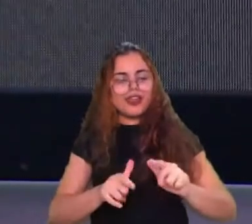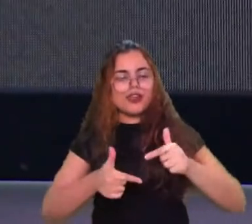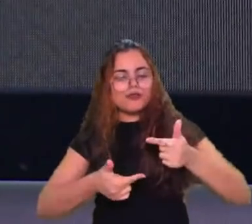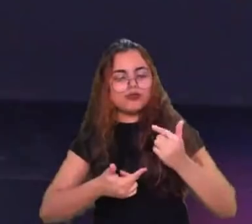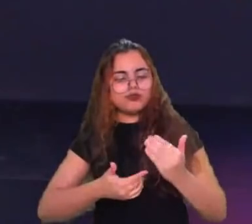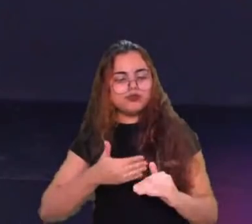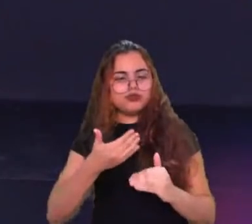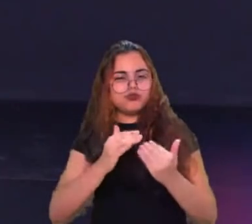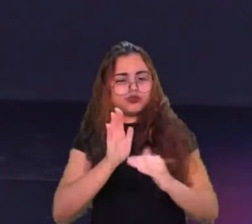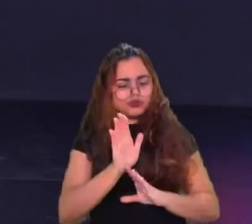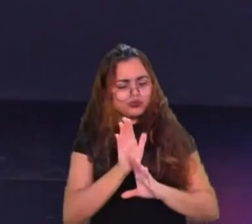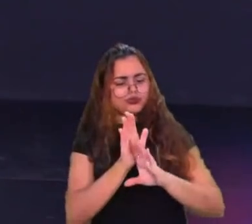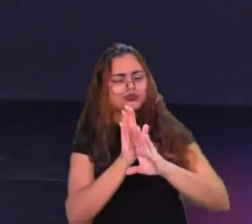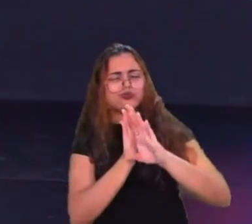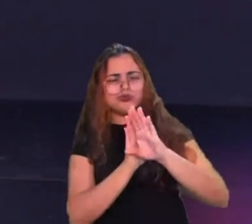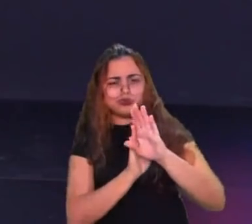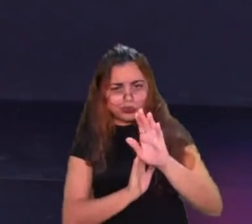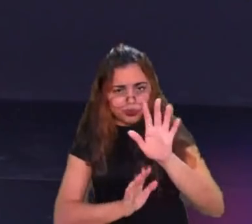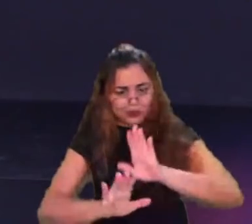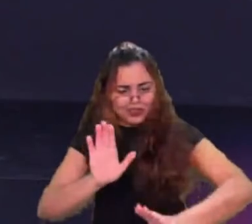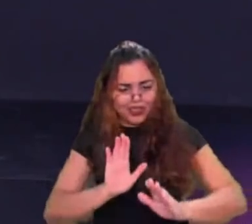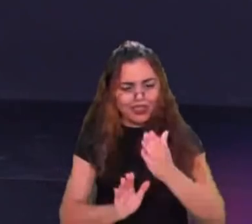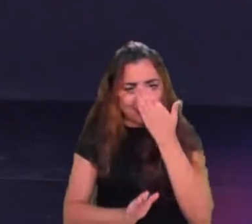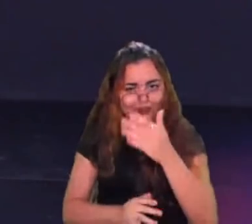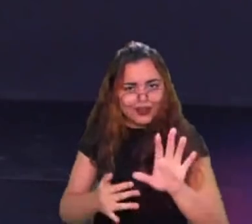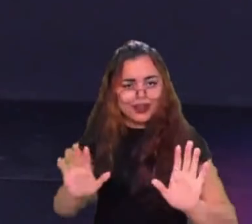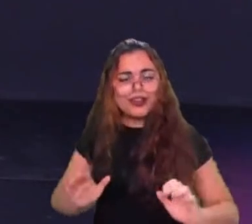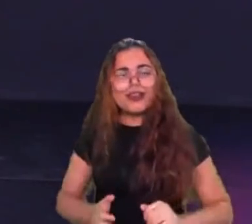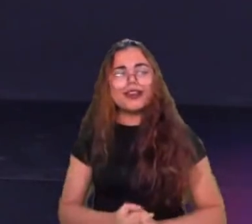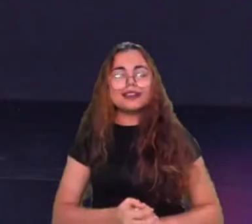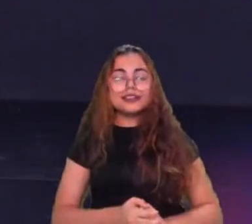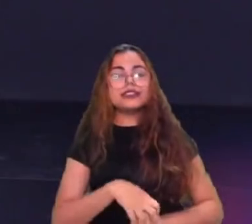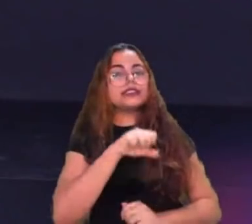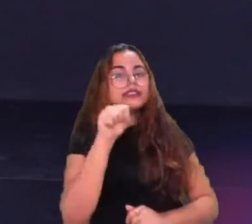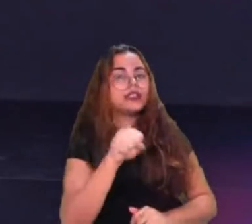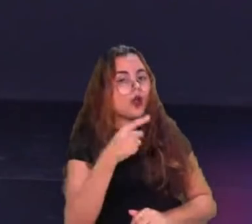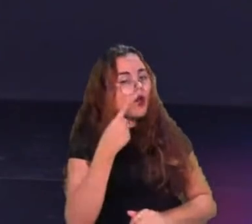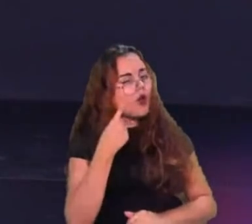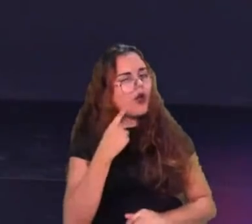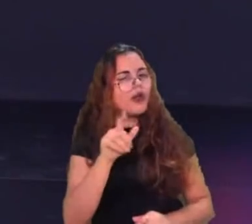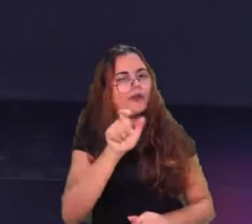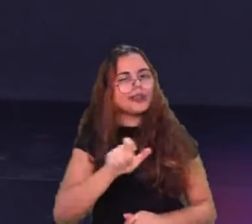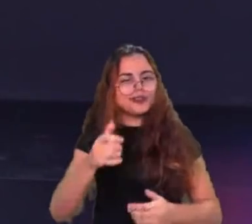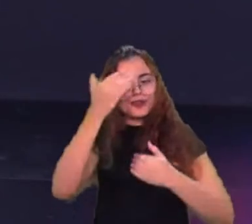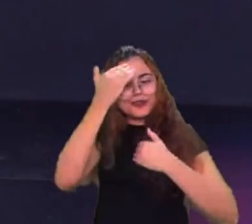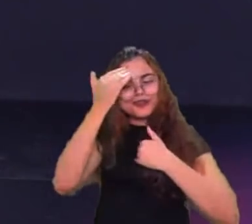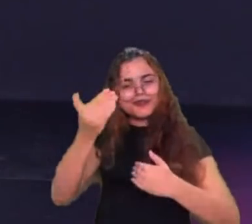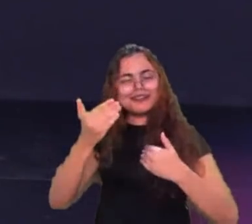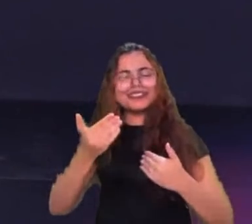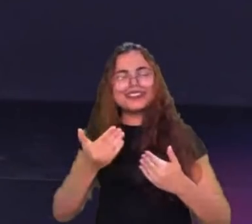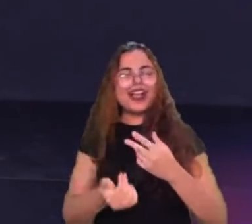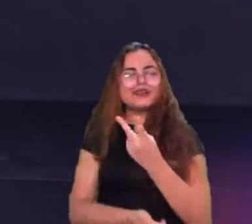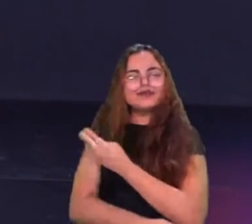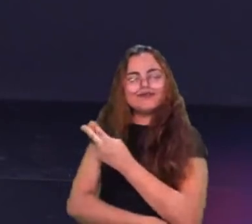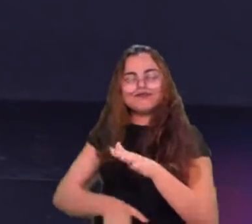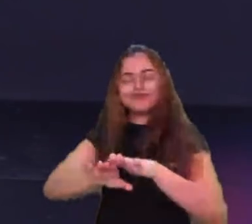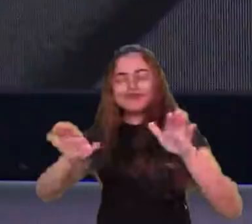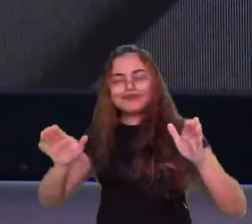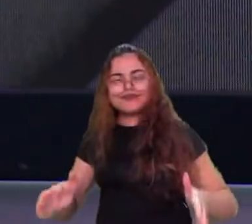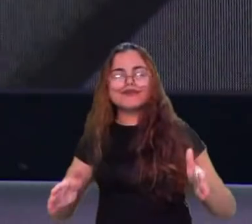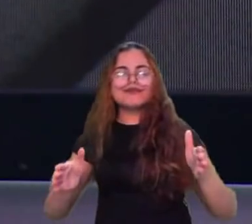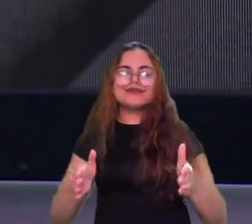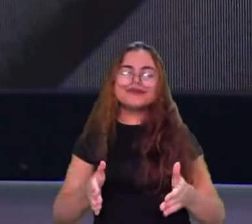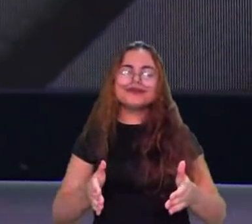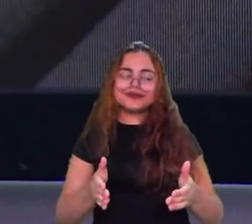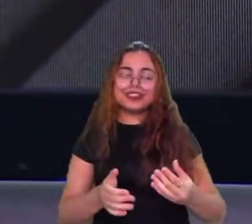ele joga muito bem ainda é bom ver ele nesse nível mas rapaziada é o seguinte muito obrigado Maylin também muito obrigado Revoltinha pela essa presença